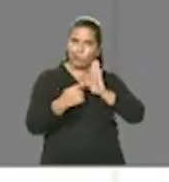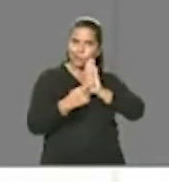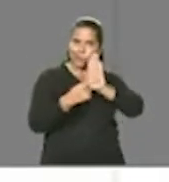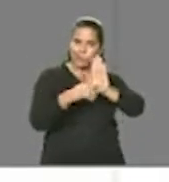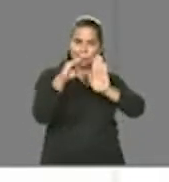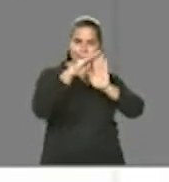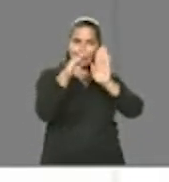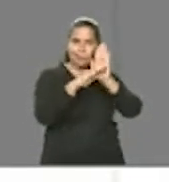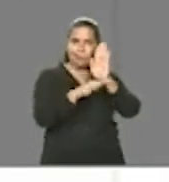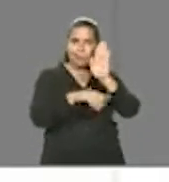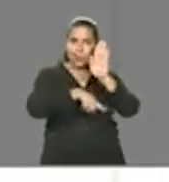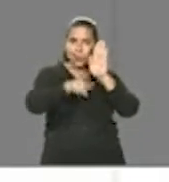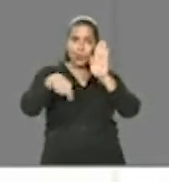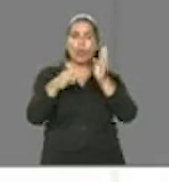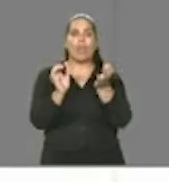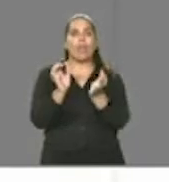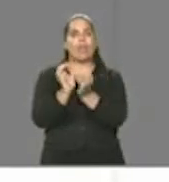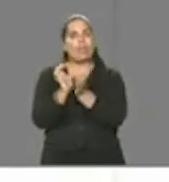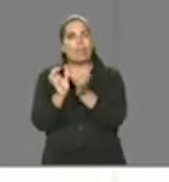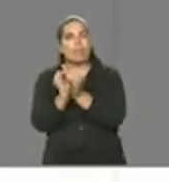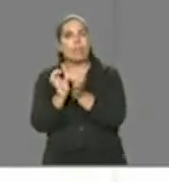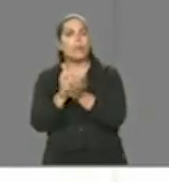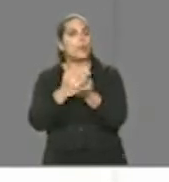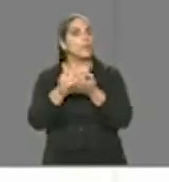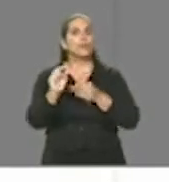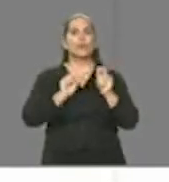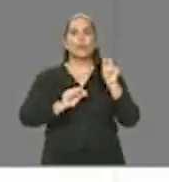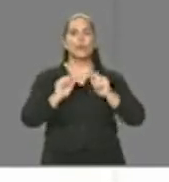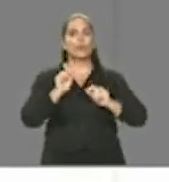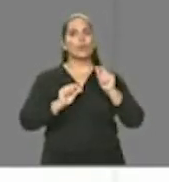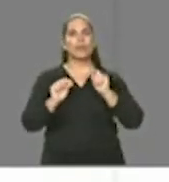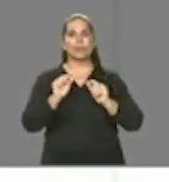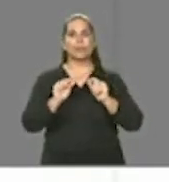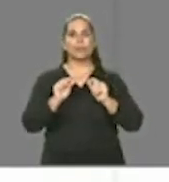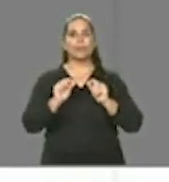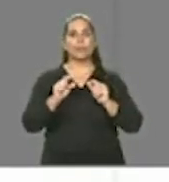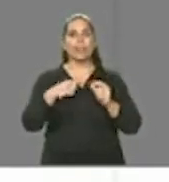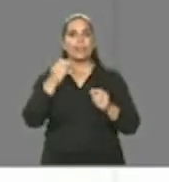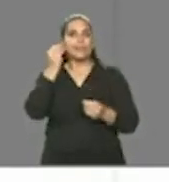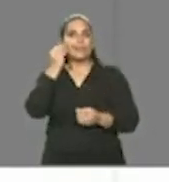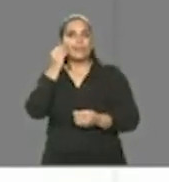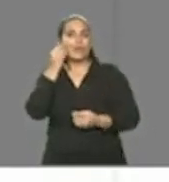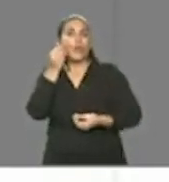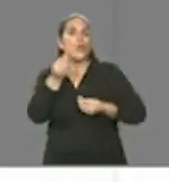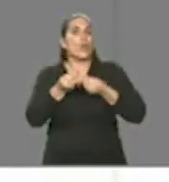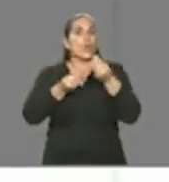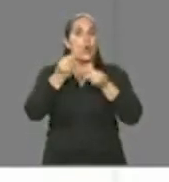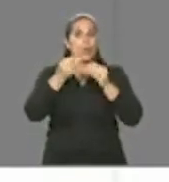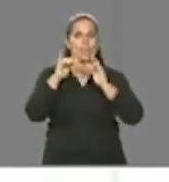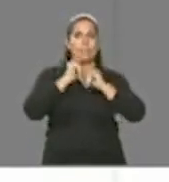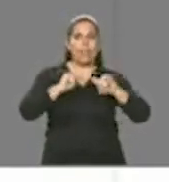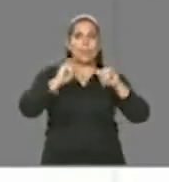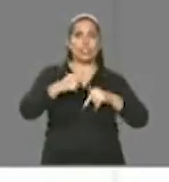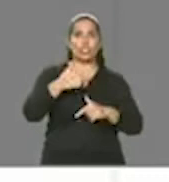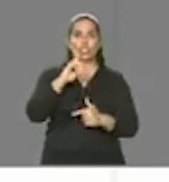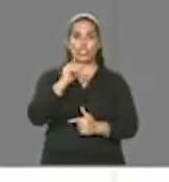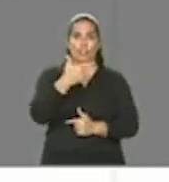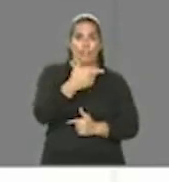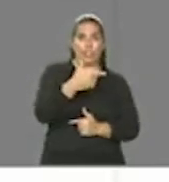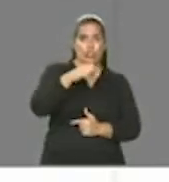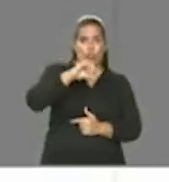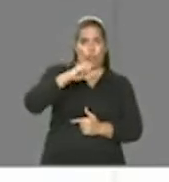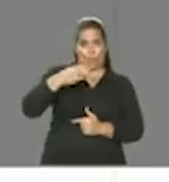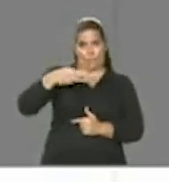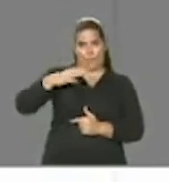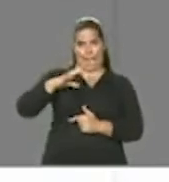nossa equipe iniciou uma simulação com os dados do dia 29 de março. E